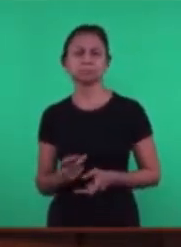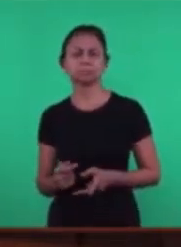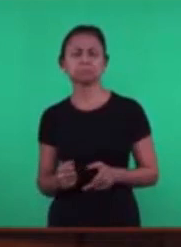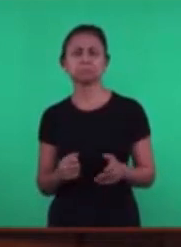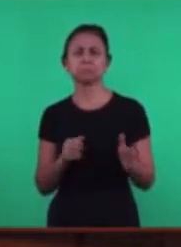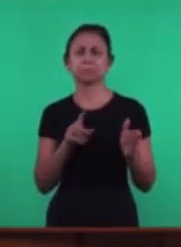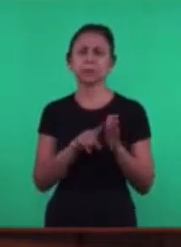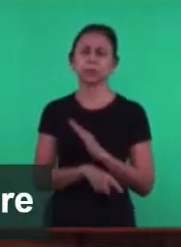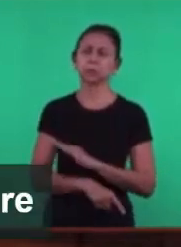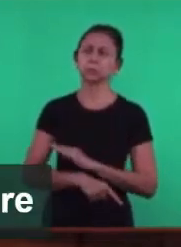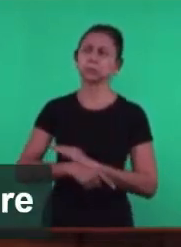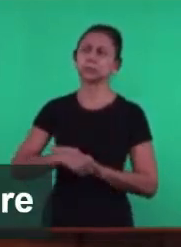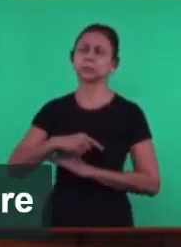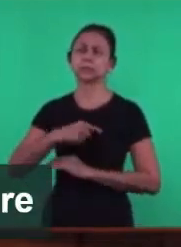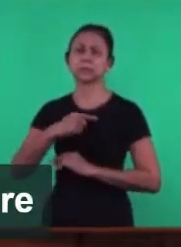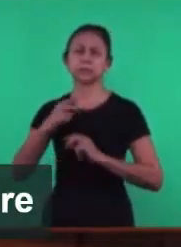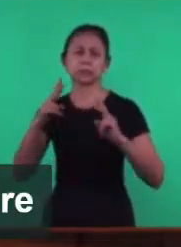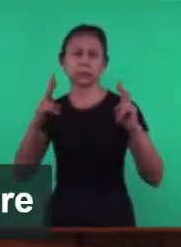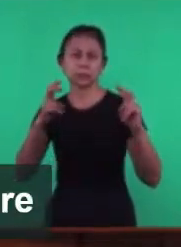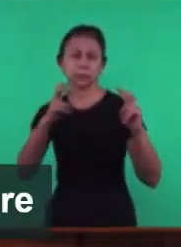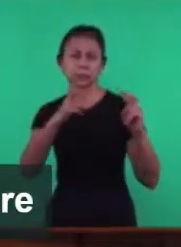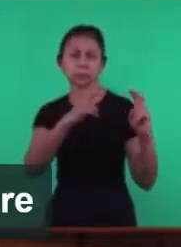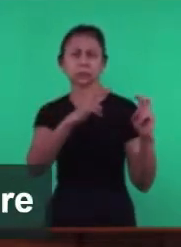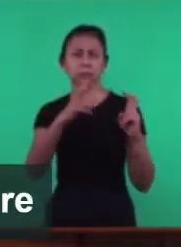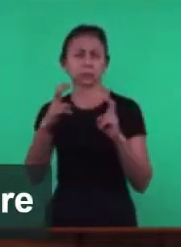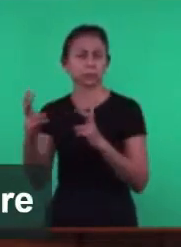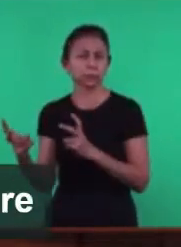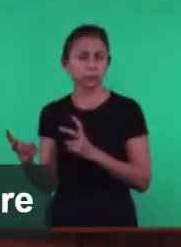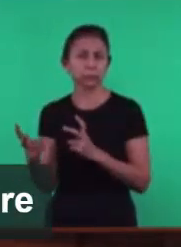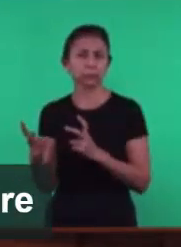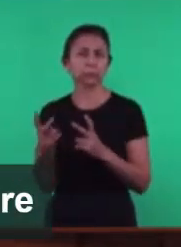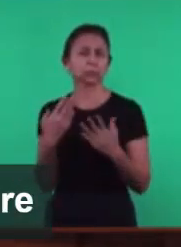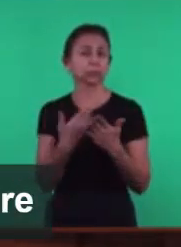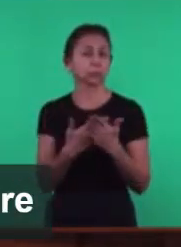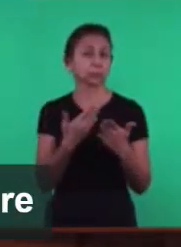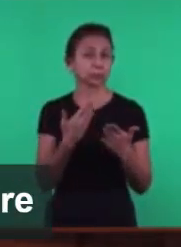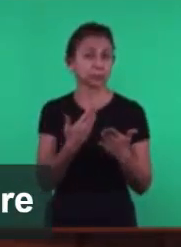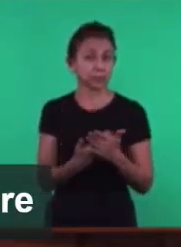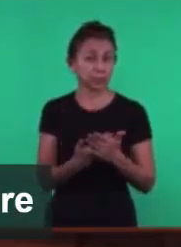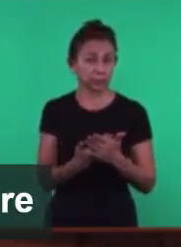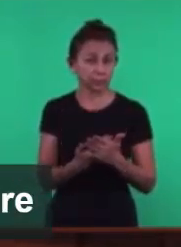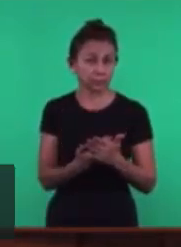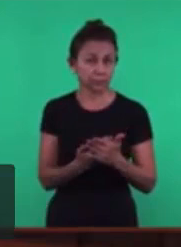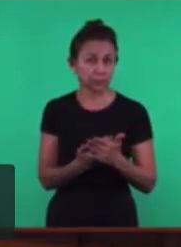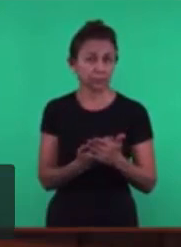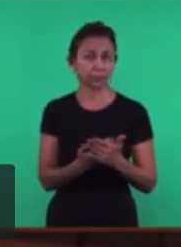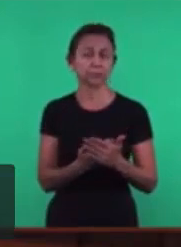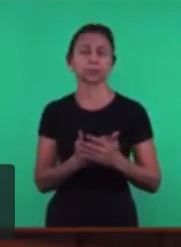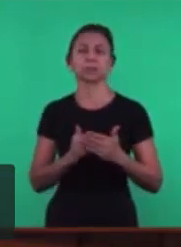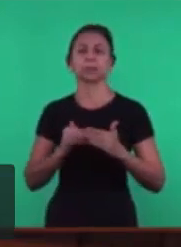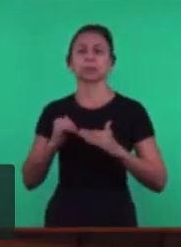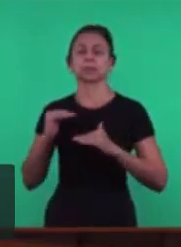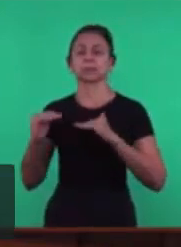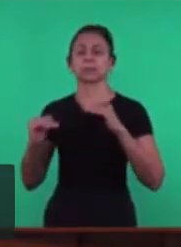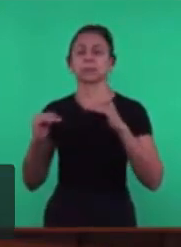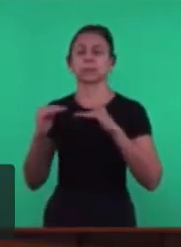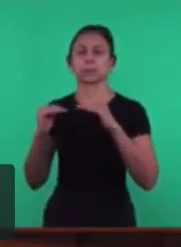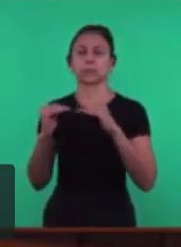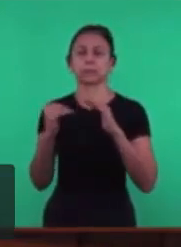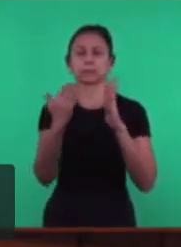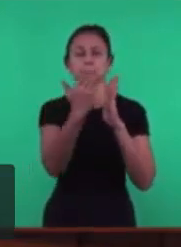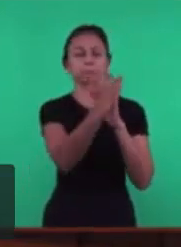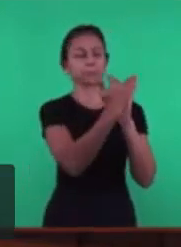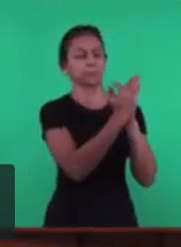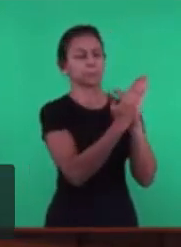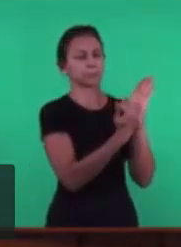Dos assuntos Que foram Mencionados E estão em voga Estão em sequência Na escola